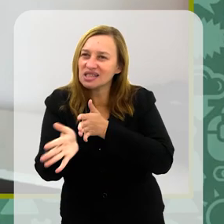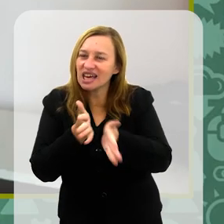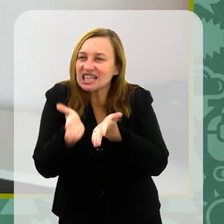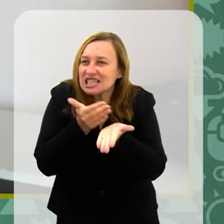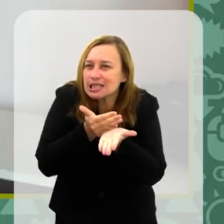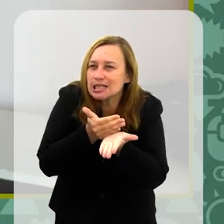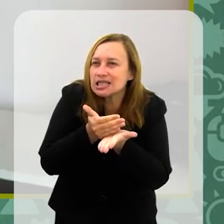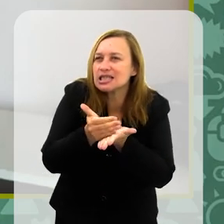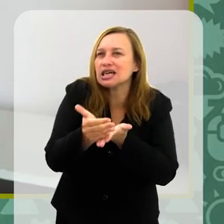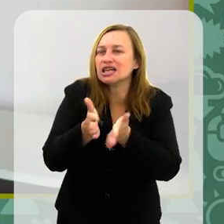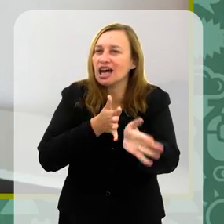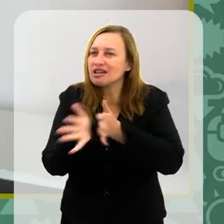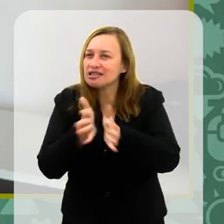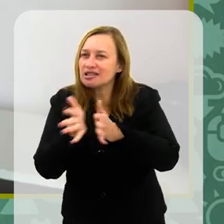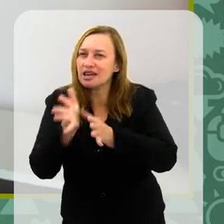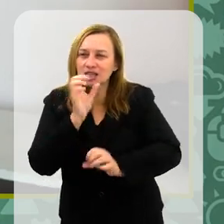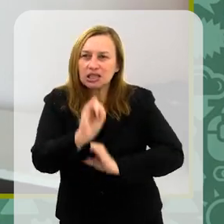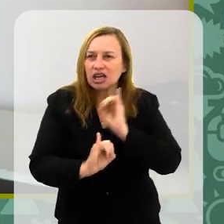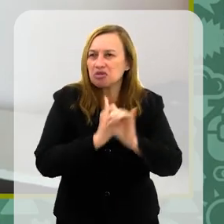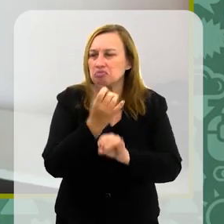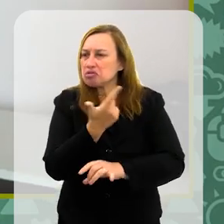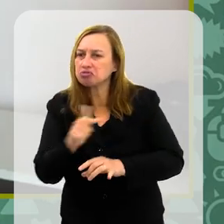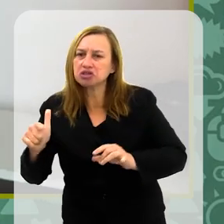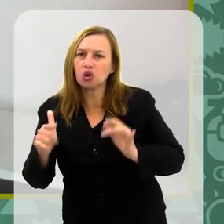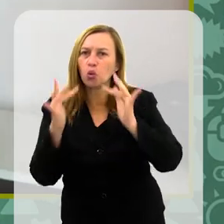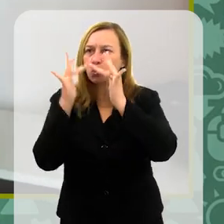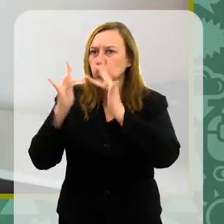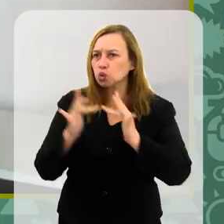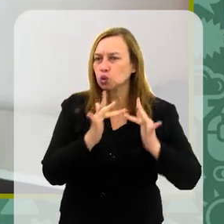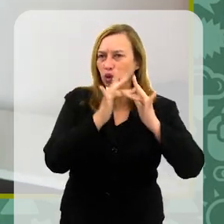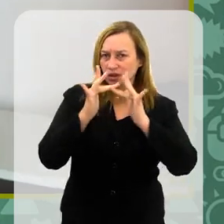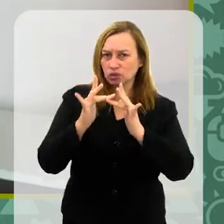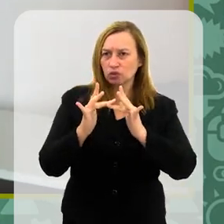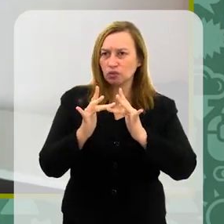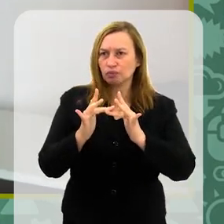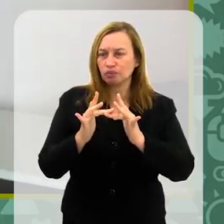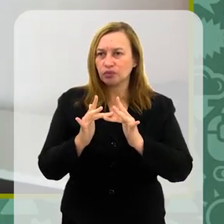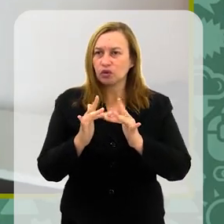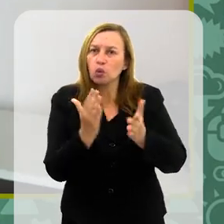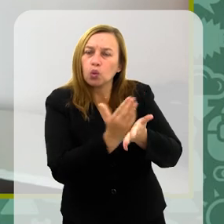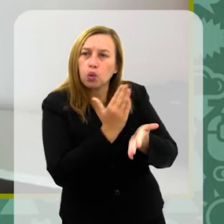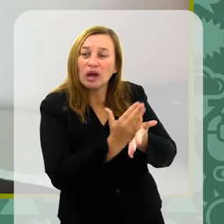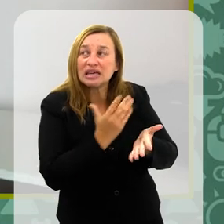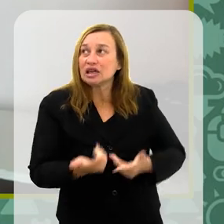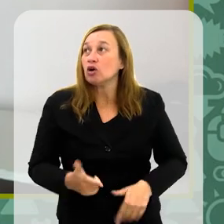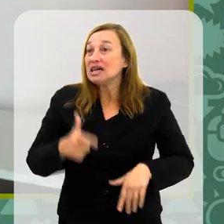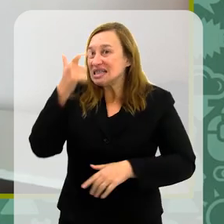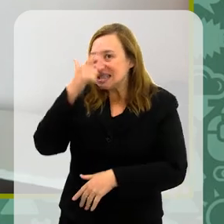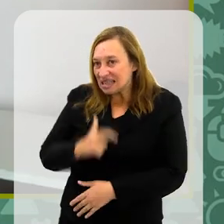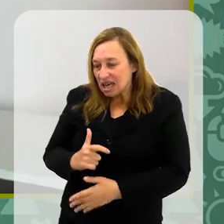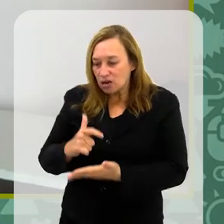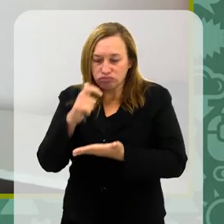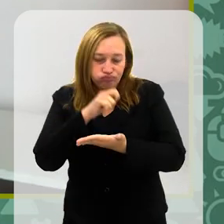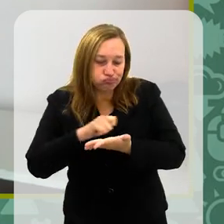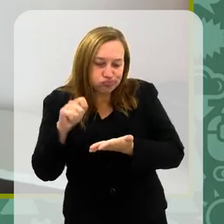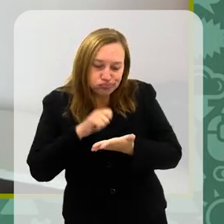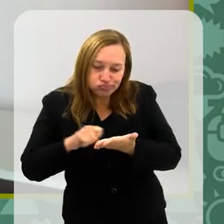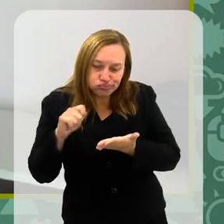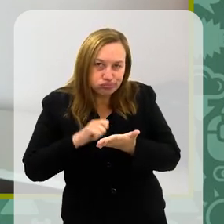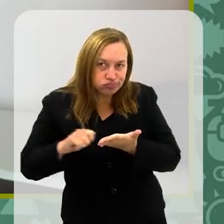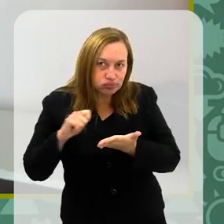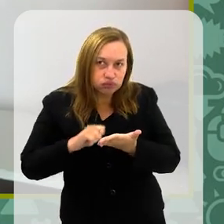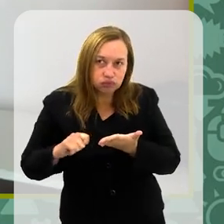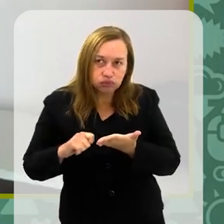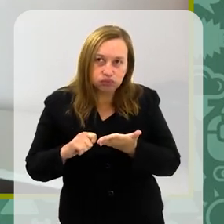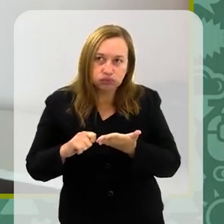ainda ali começando a acessar a internet, a gente não tinha esse contato com autores. Então, a coisa de ser escritora nunca foi